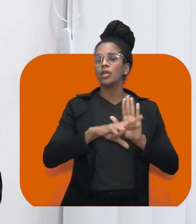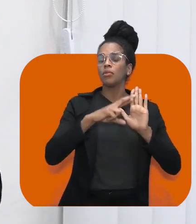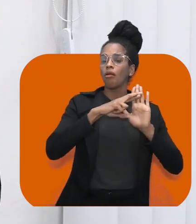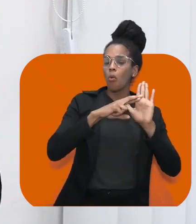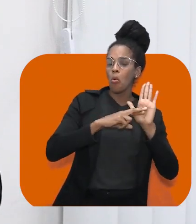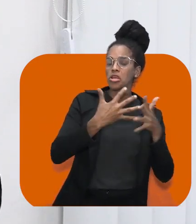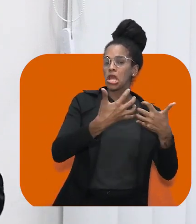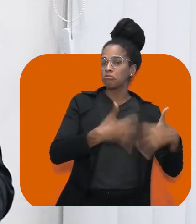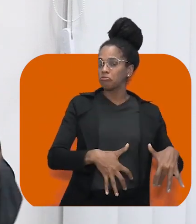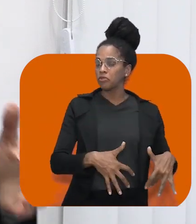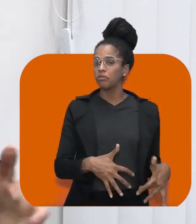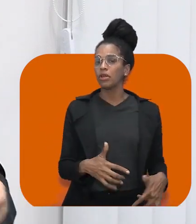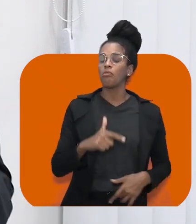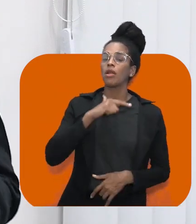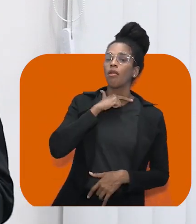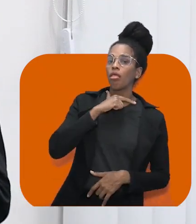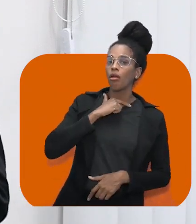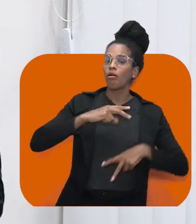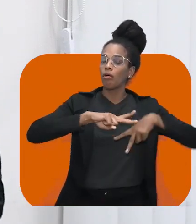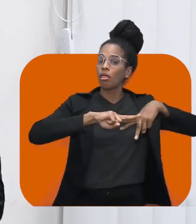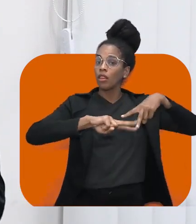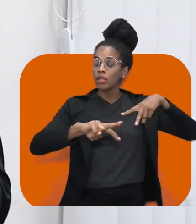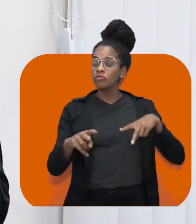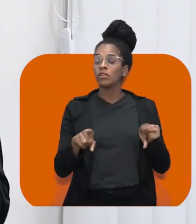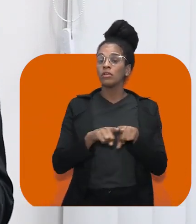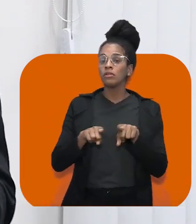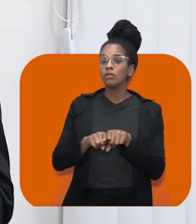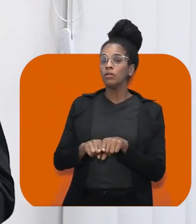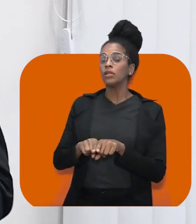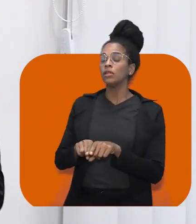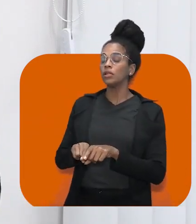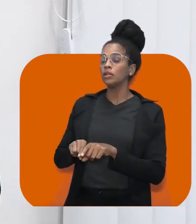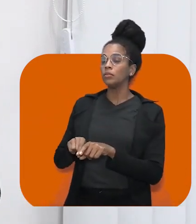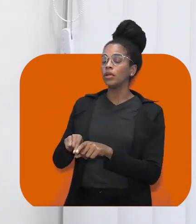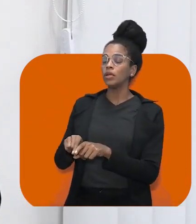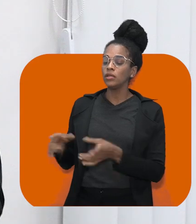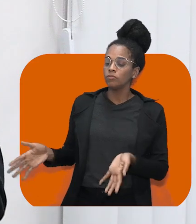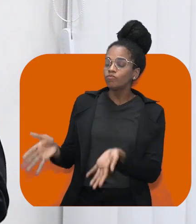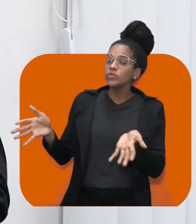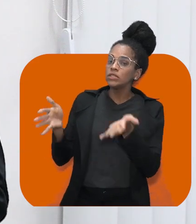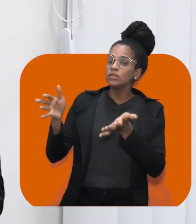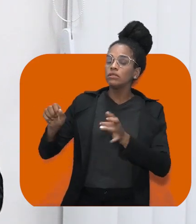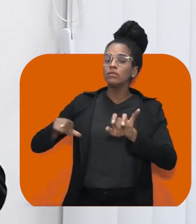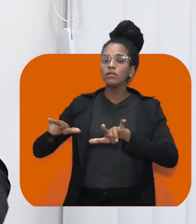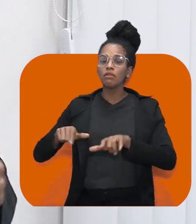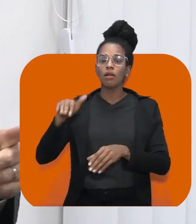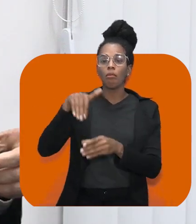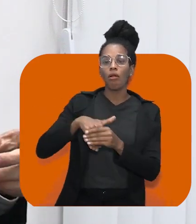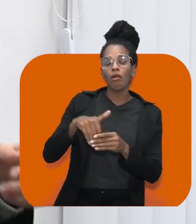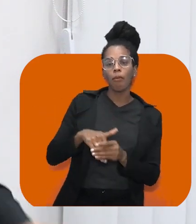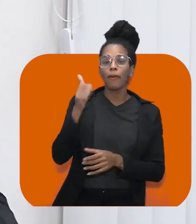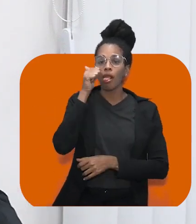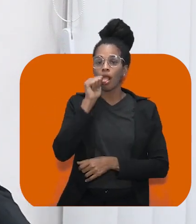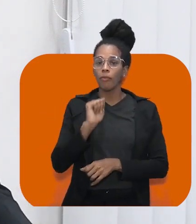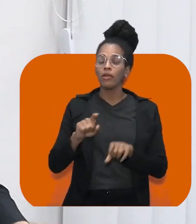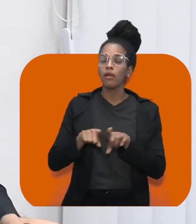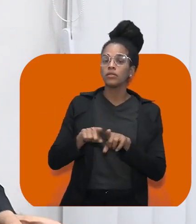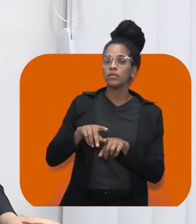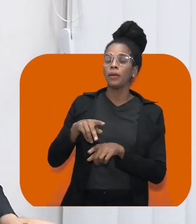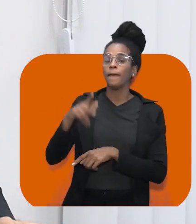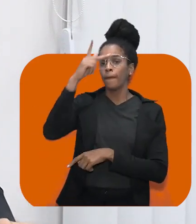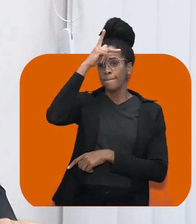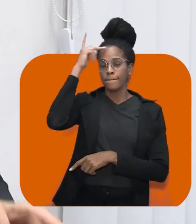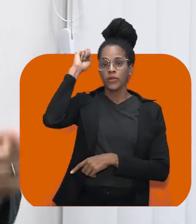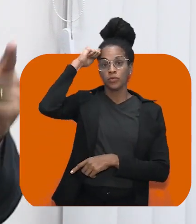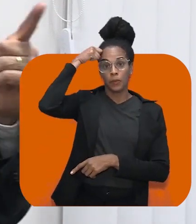negras. O processo eleitoral no Brasil requer constante vigilância e aperfeiçoamento para que possamos assegurar direitos conquistados